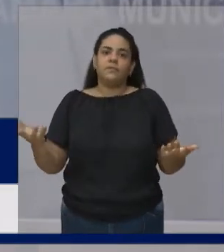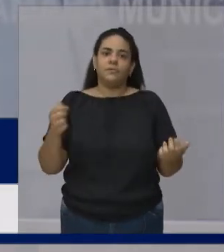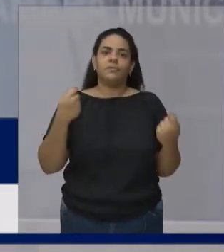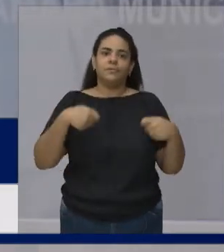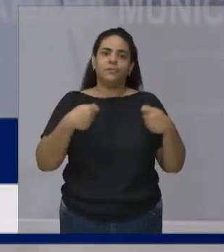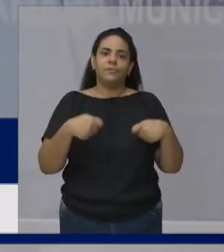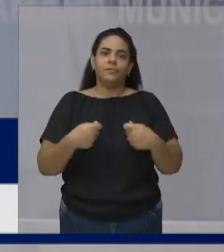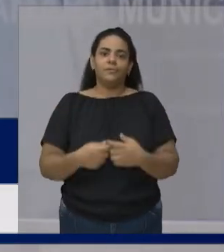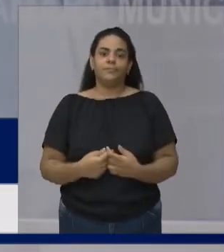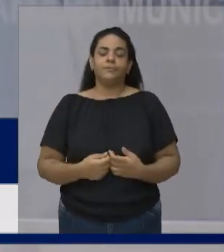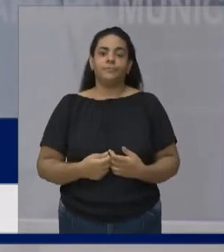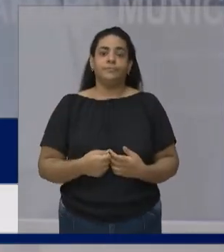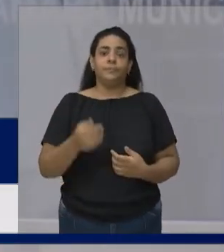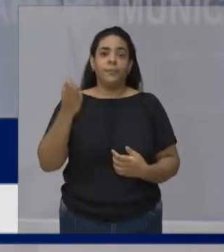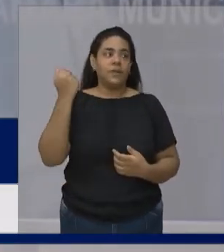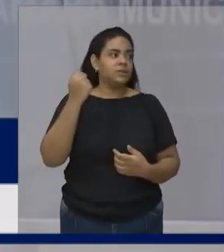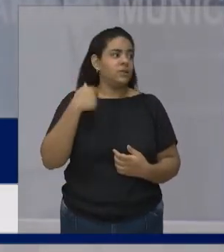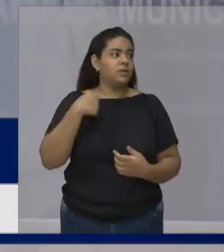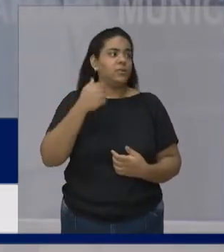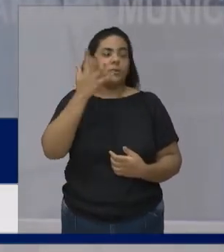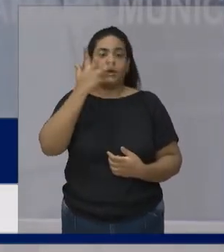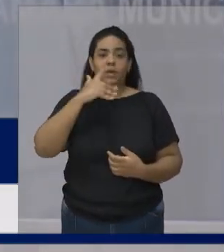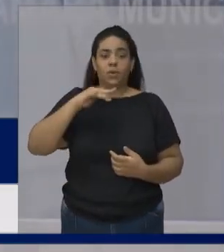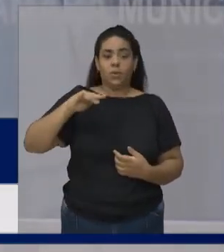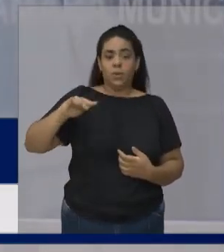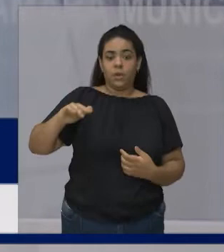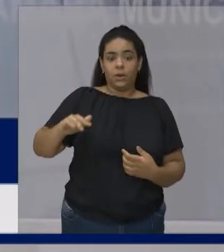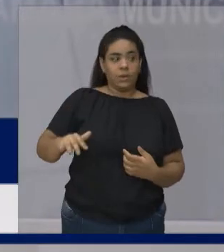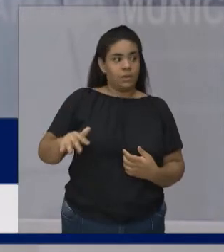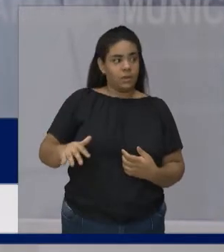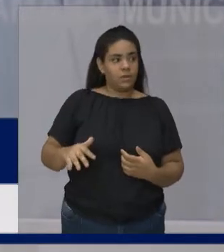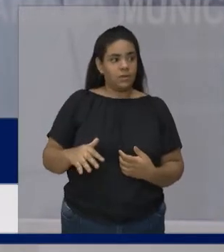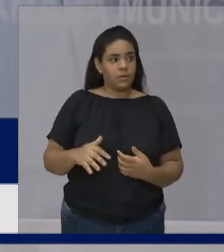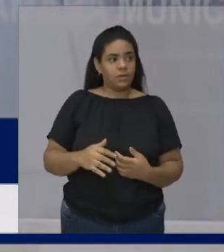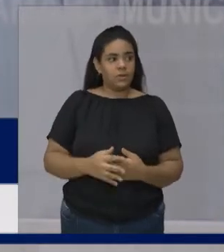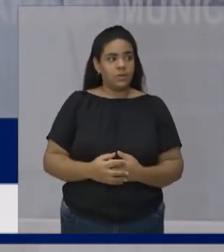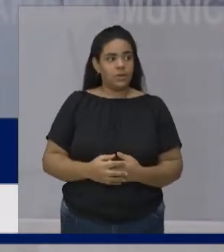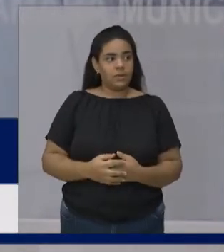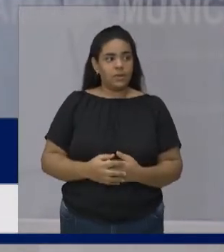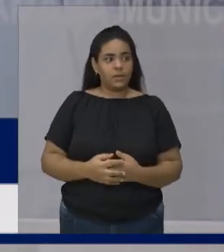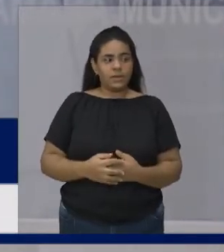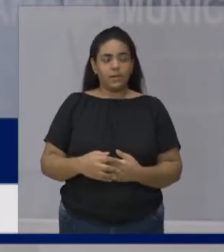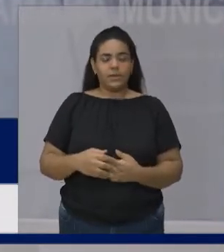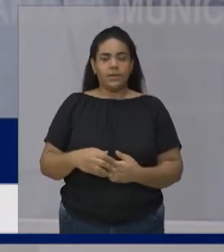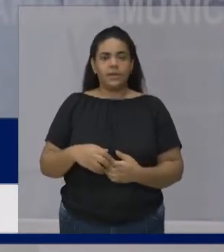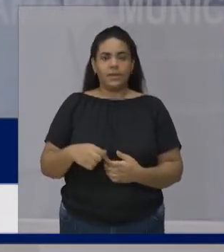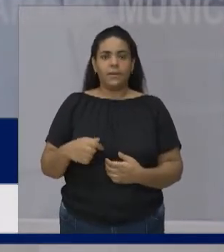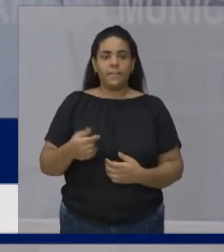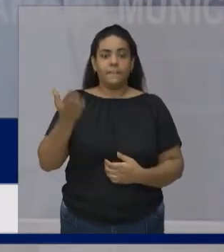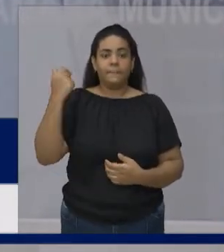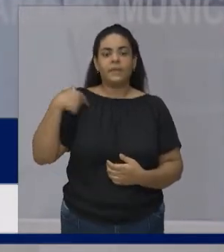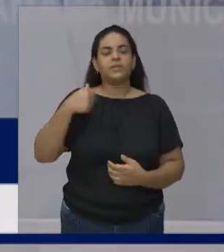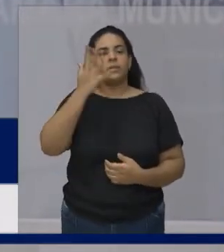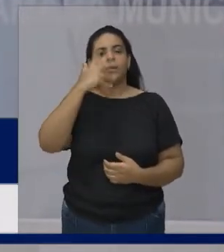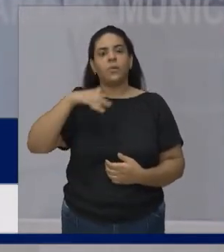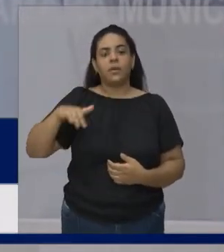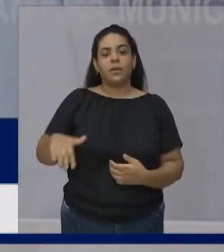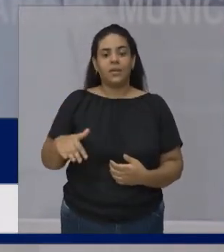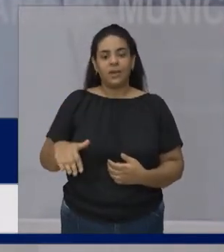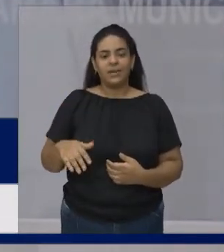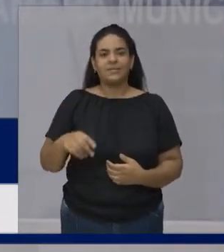Quando criança Eu passei pelo bullying Pelo preconceito Foi difícil Foi O preconceito existe ainda?